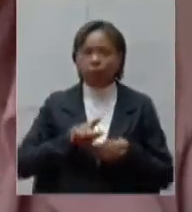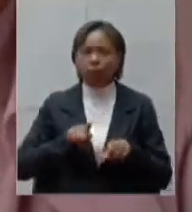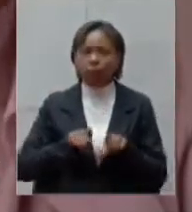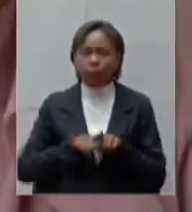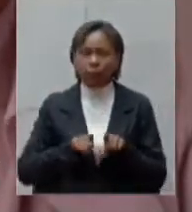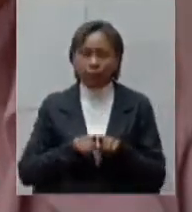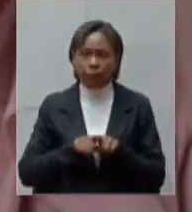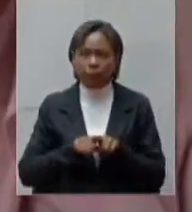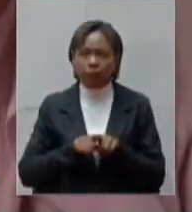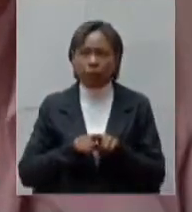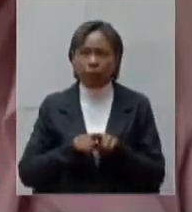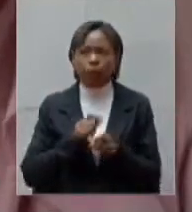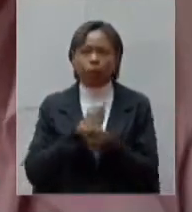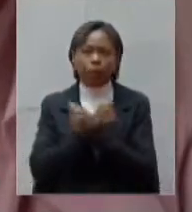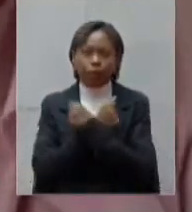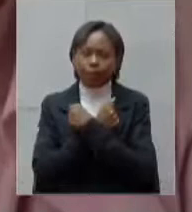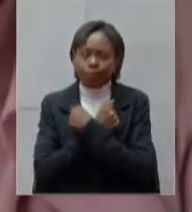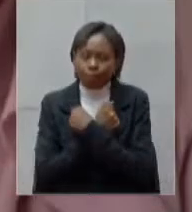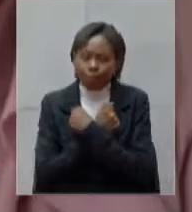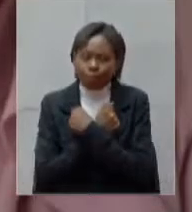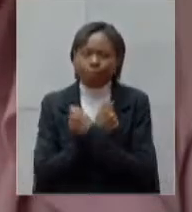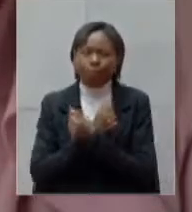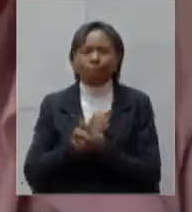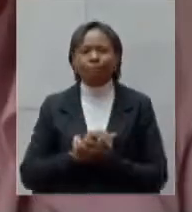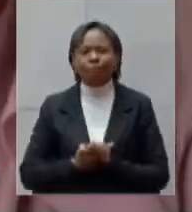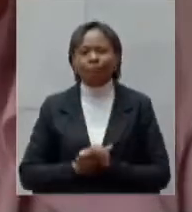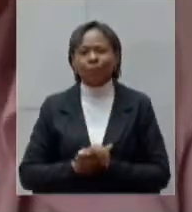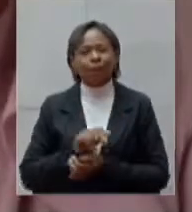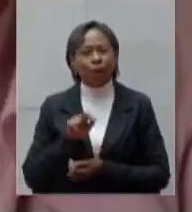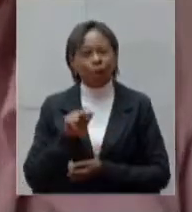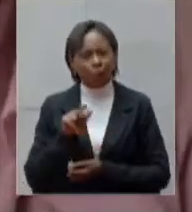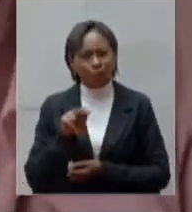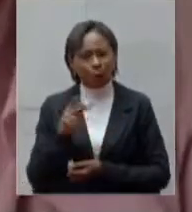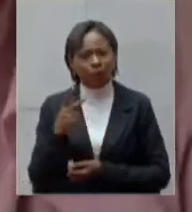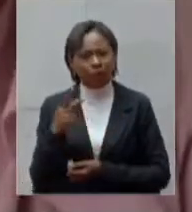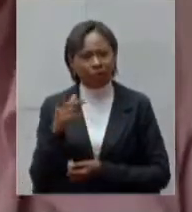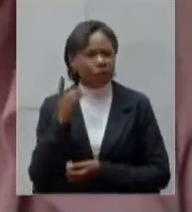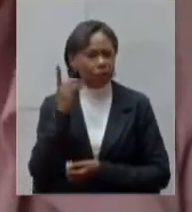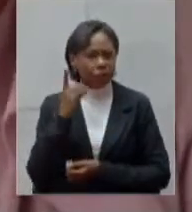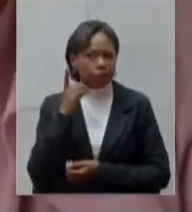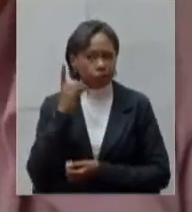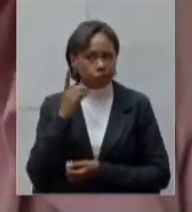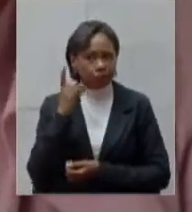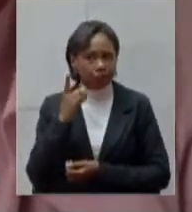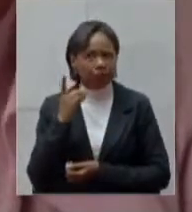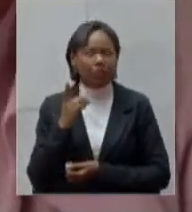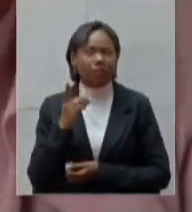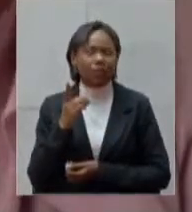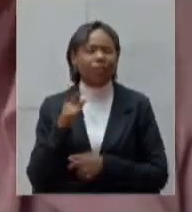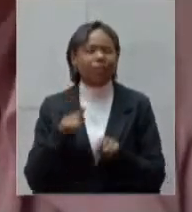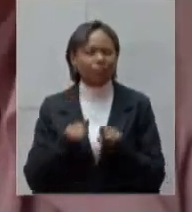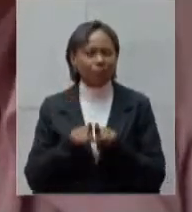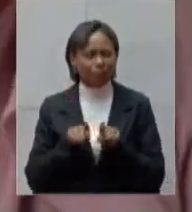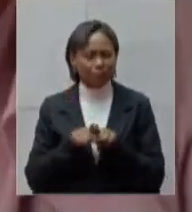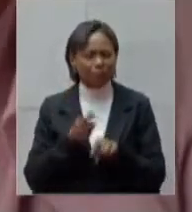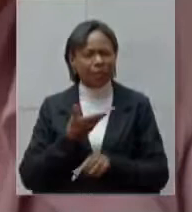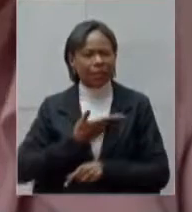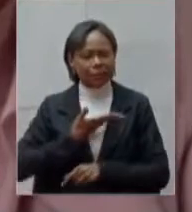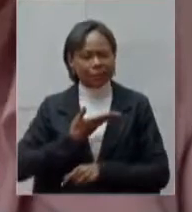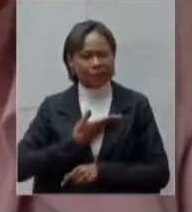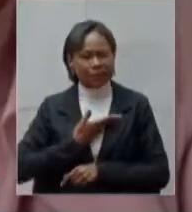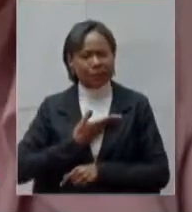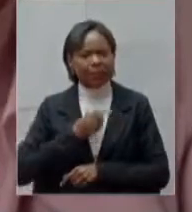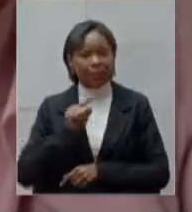enviasse também um abraço ao seu irmão deputado Fábio Xerém nosso colega aí na assembleia